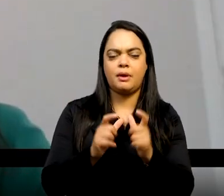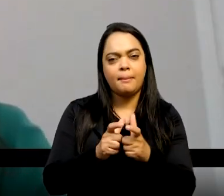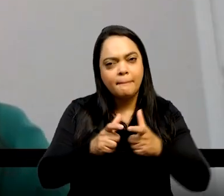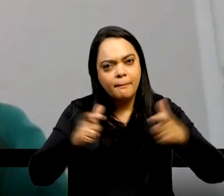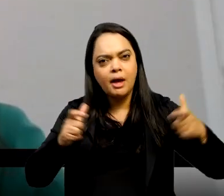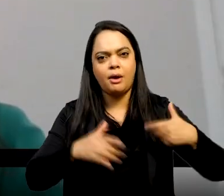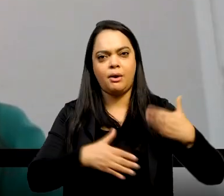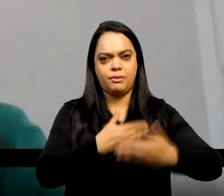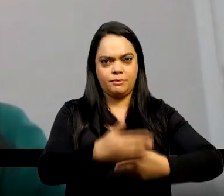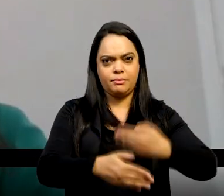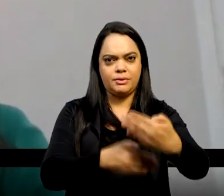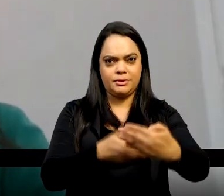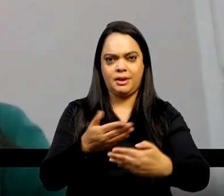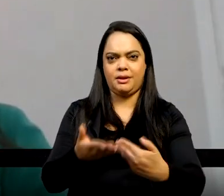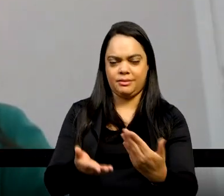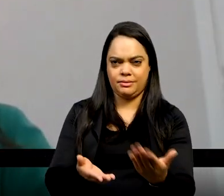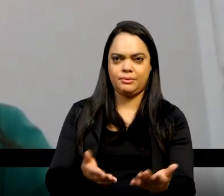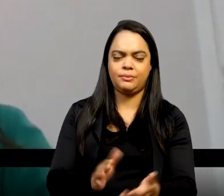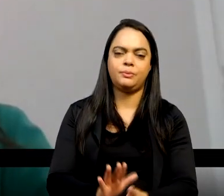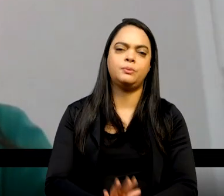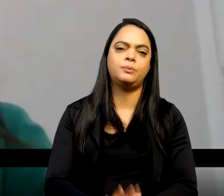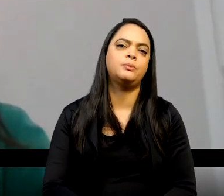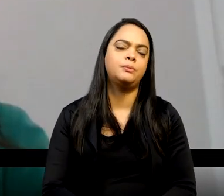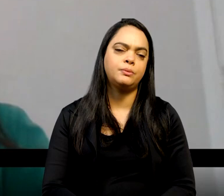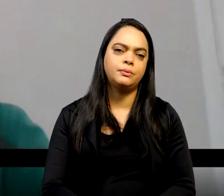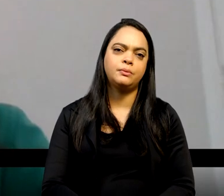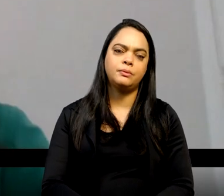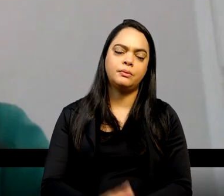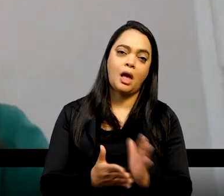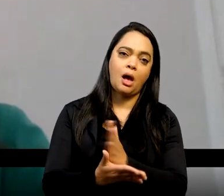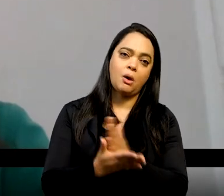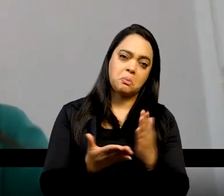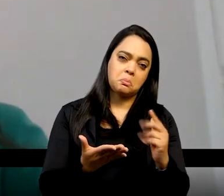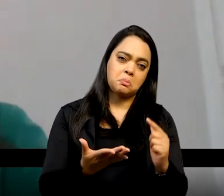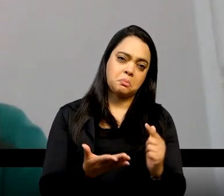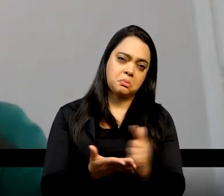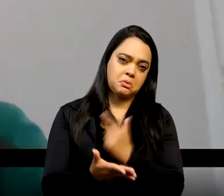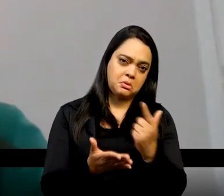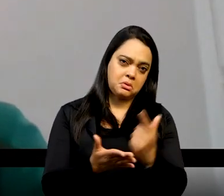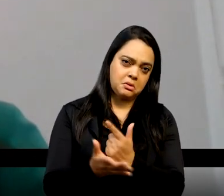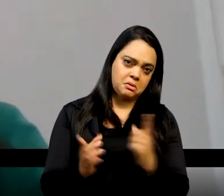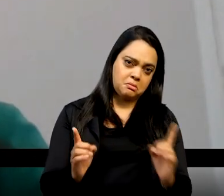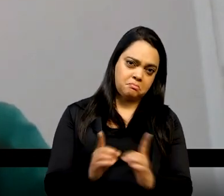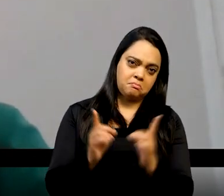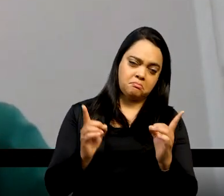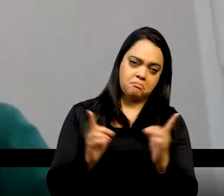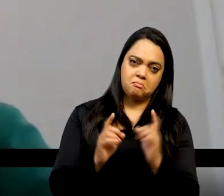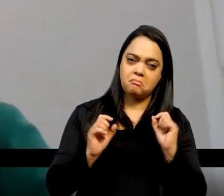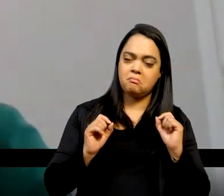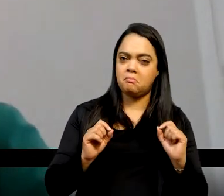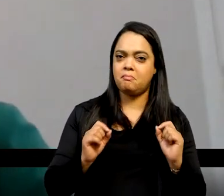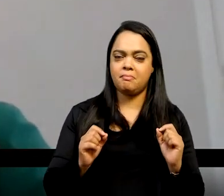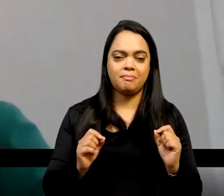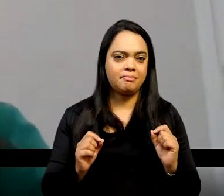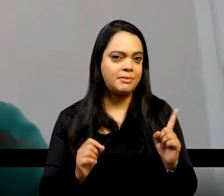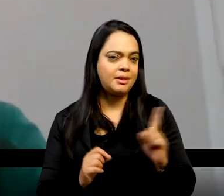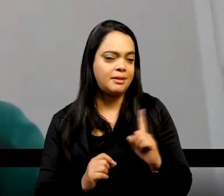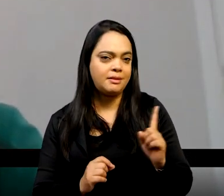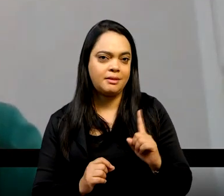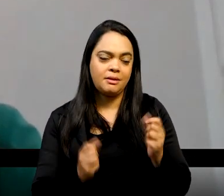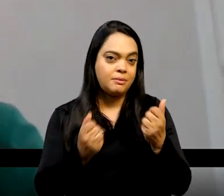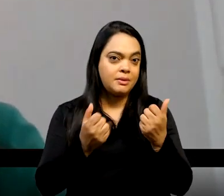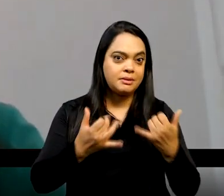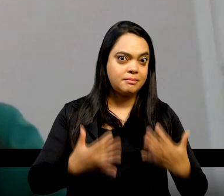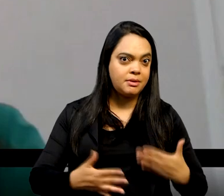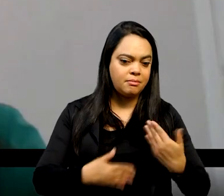século XIX. E alguns livros didáticos, inclusive, inserem a independência nesse processo. Mas é